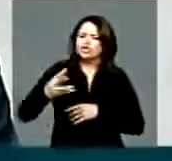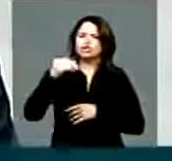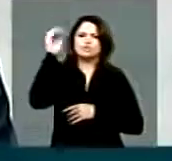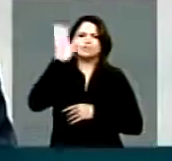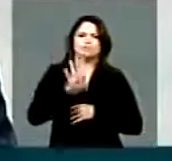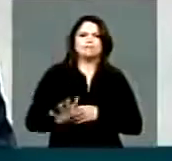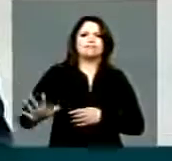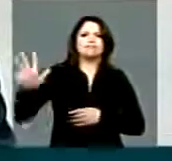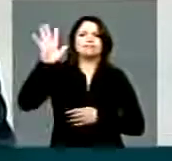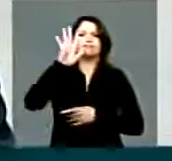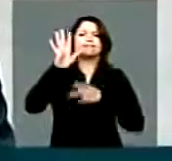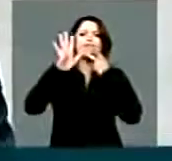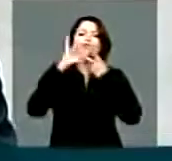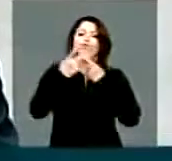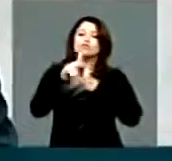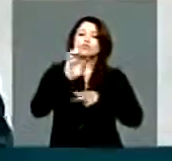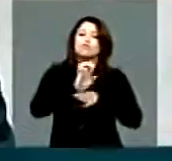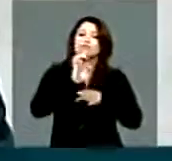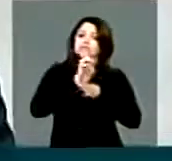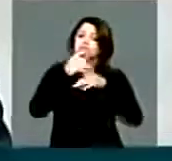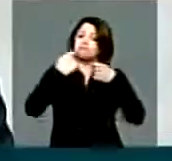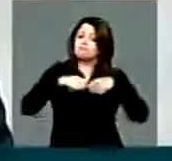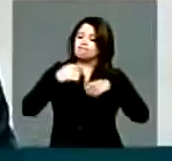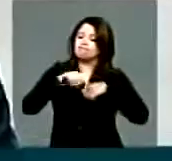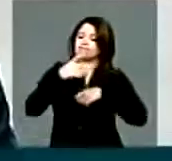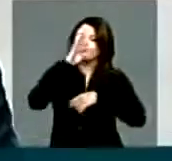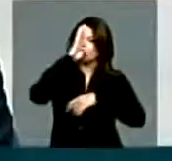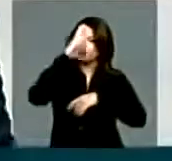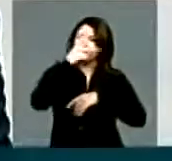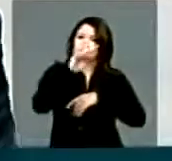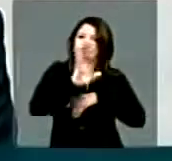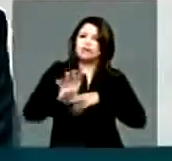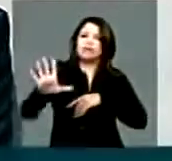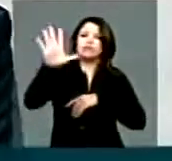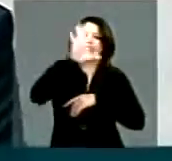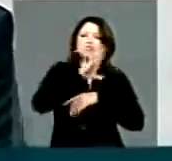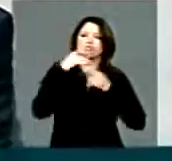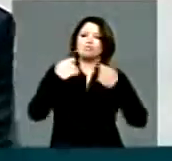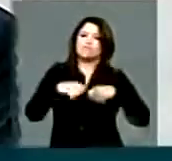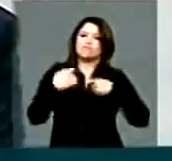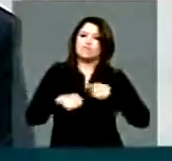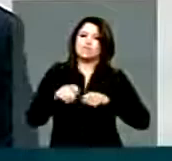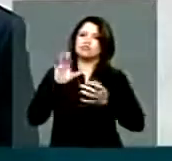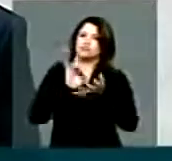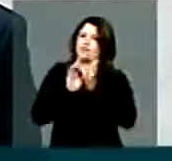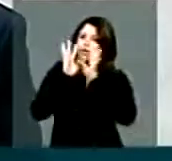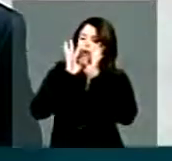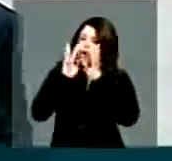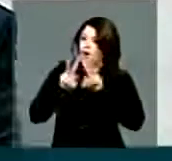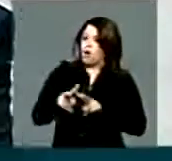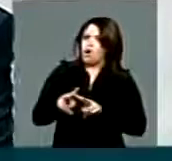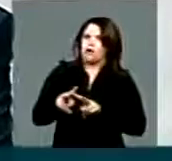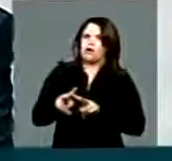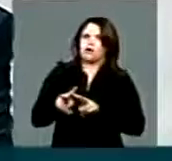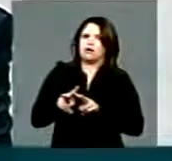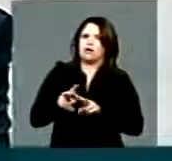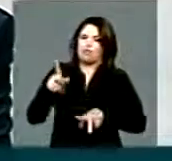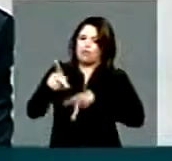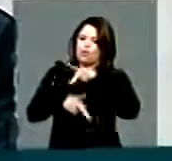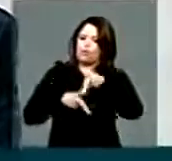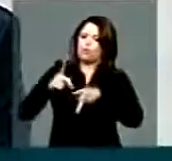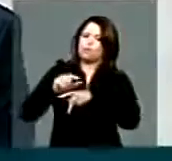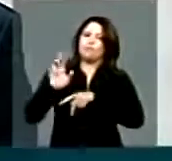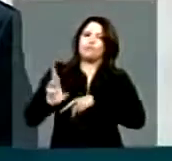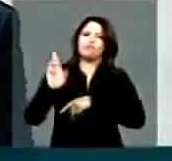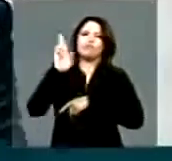que seu Estado, principalmente a sua região, está precisando de ser olhada. O povo que o senhor